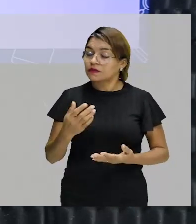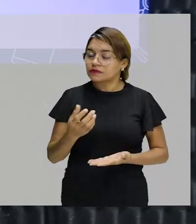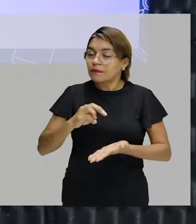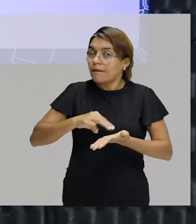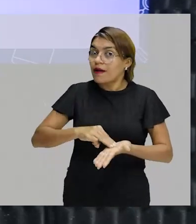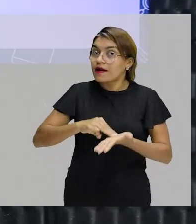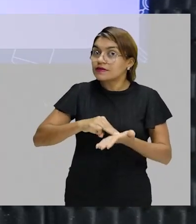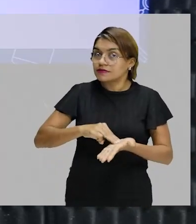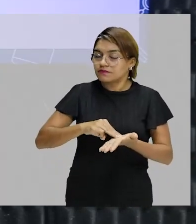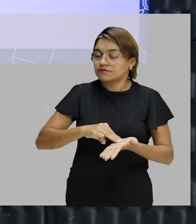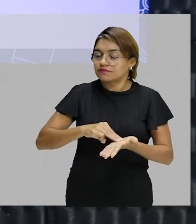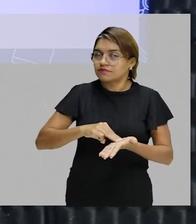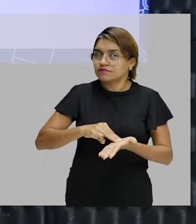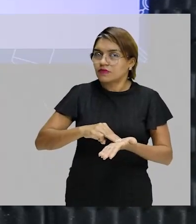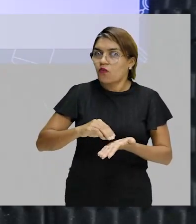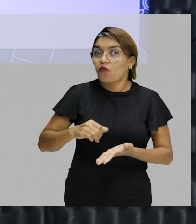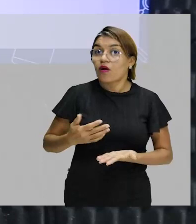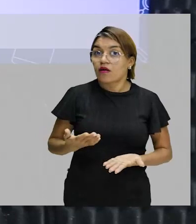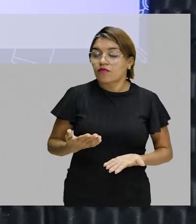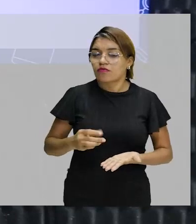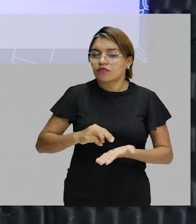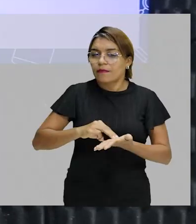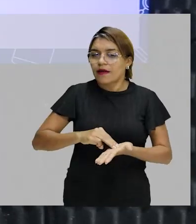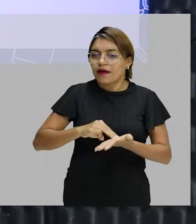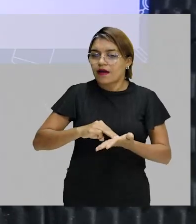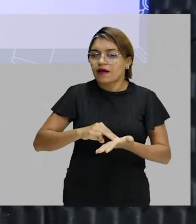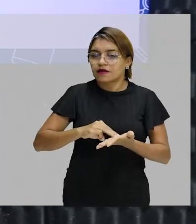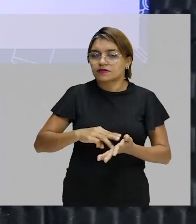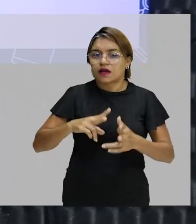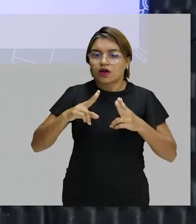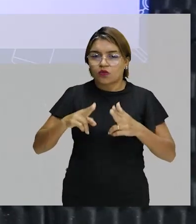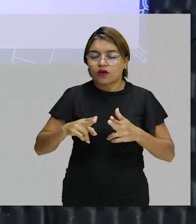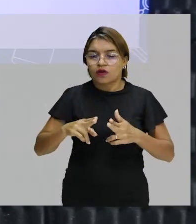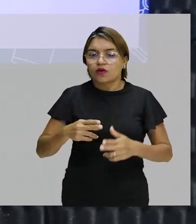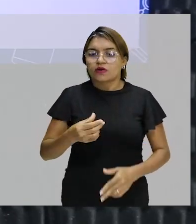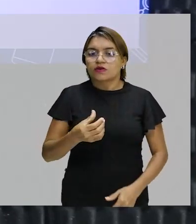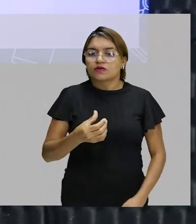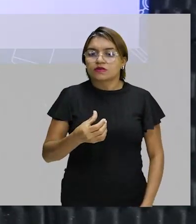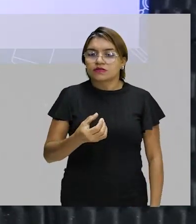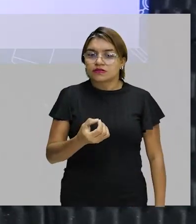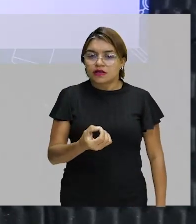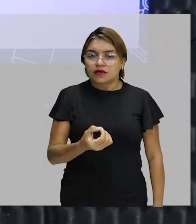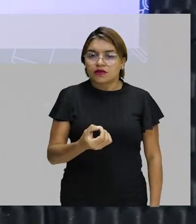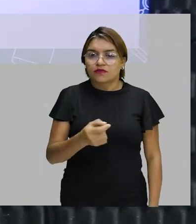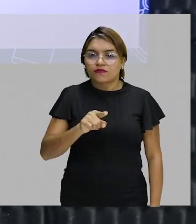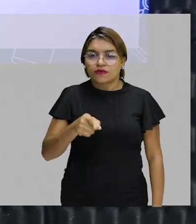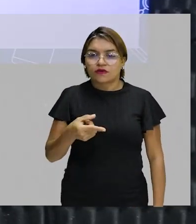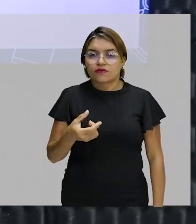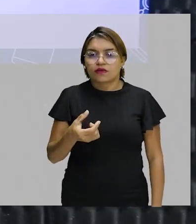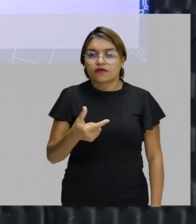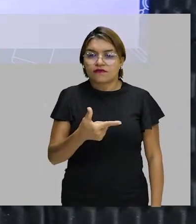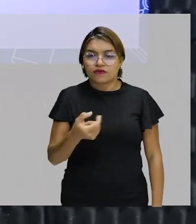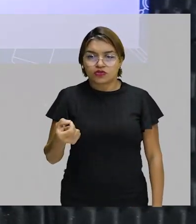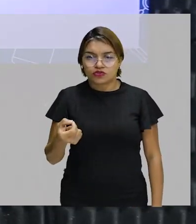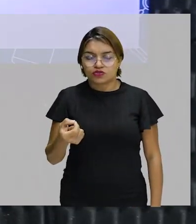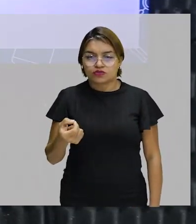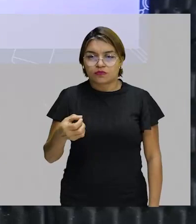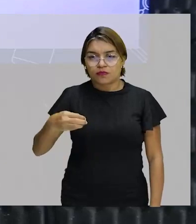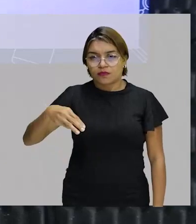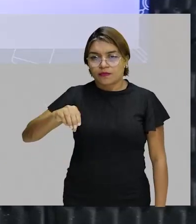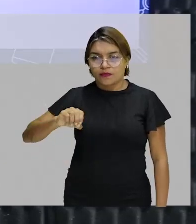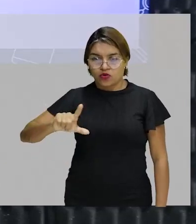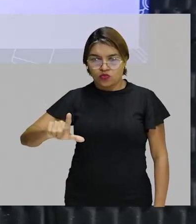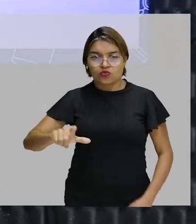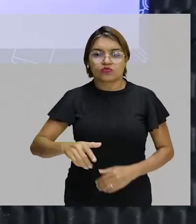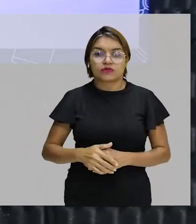qual é a massa equivalente a 0,20 mol de moléculas de ureia? Bom, 1